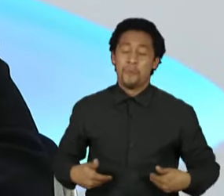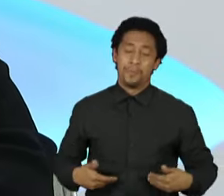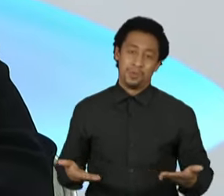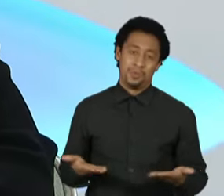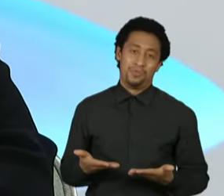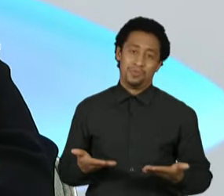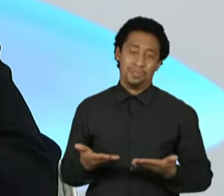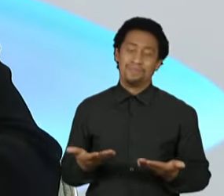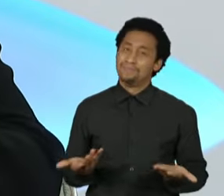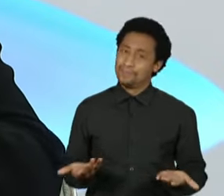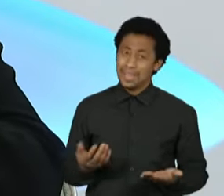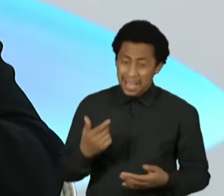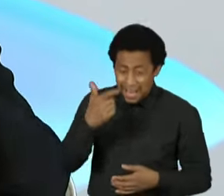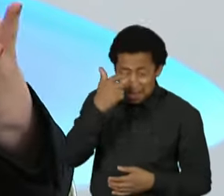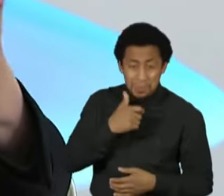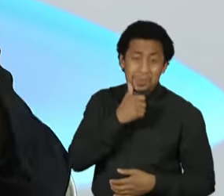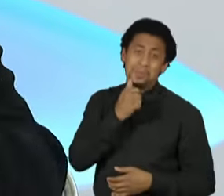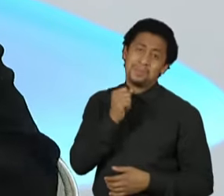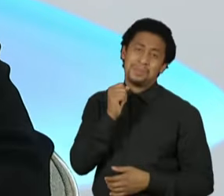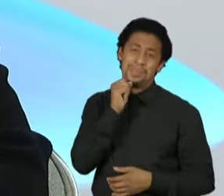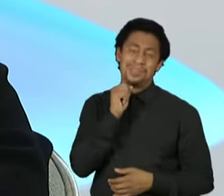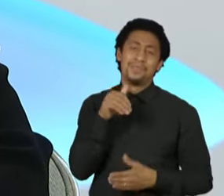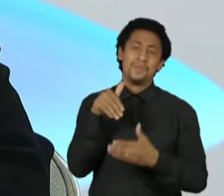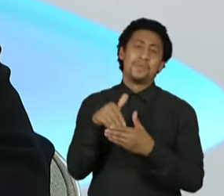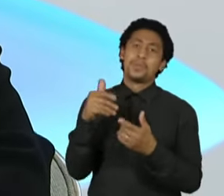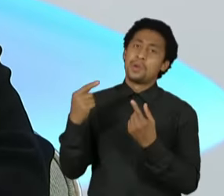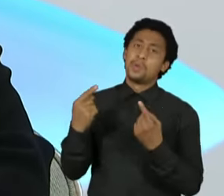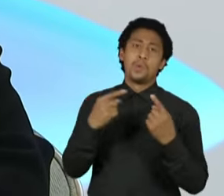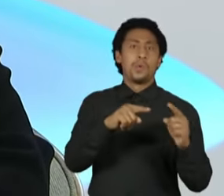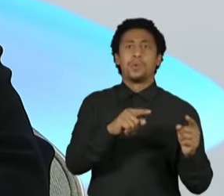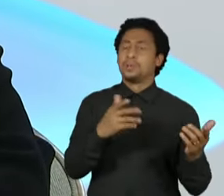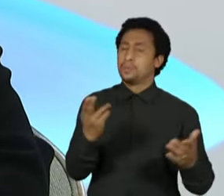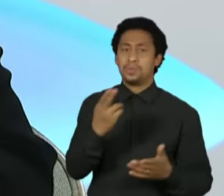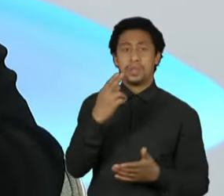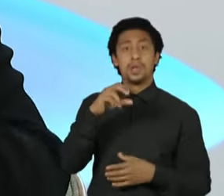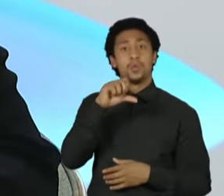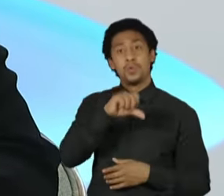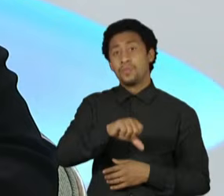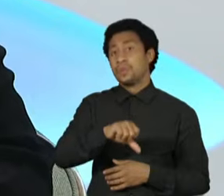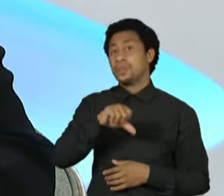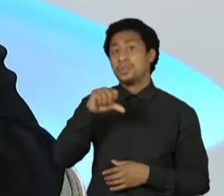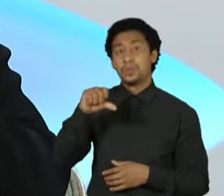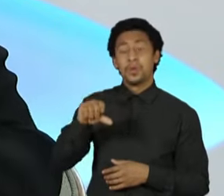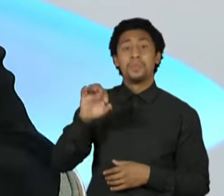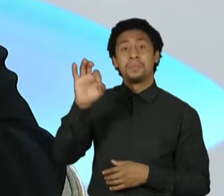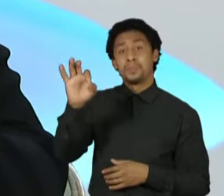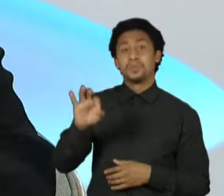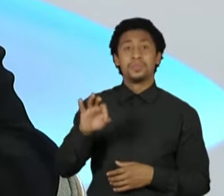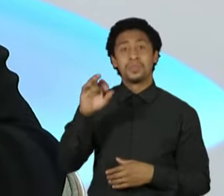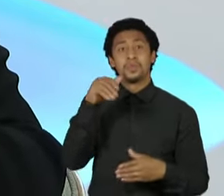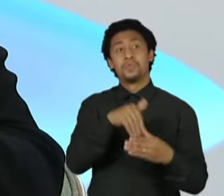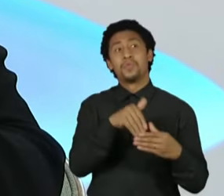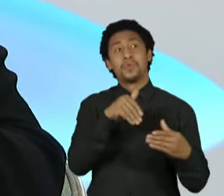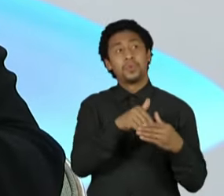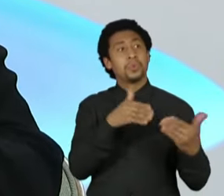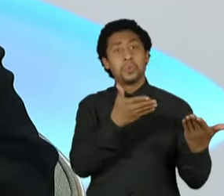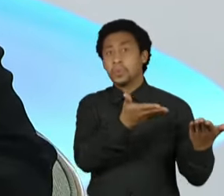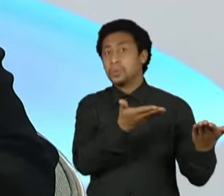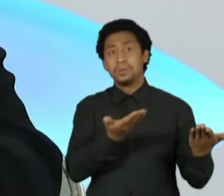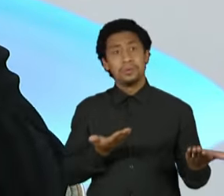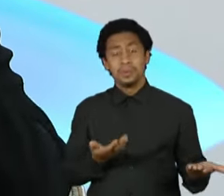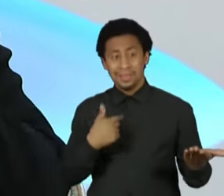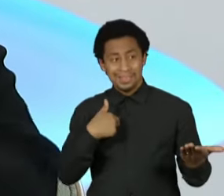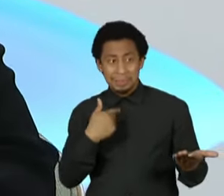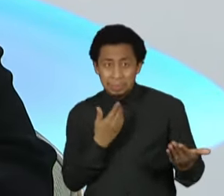poderia votar contra, como praticamente 99% dos senadores votaram contra. O problema é isso. O problema é hoje um